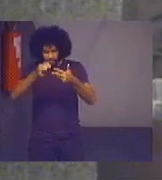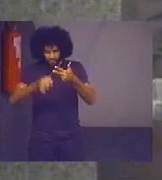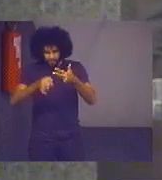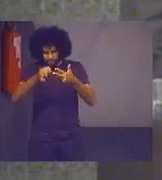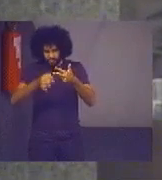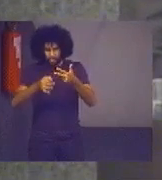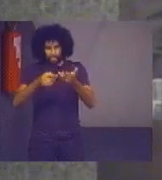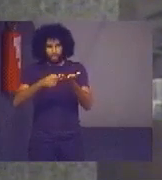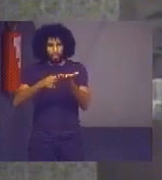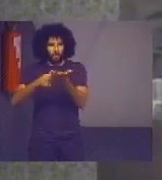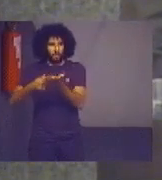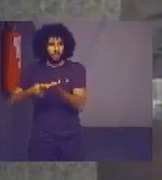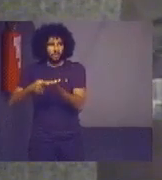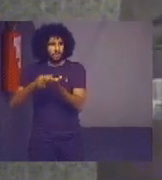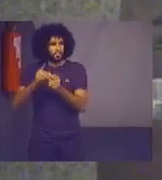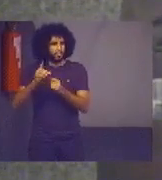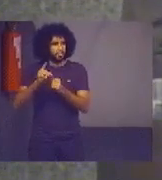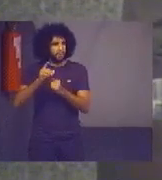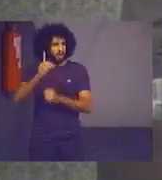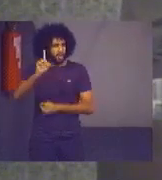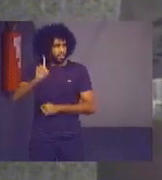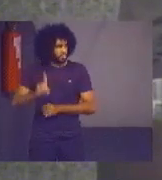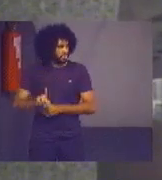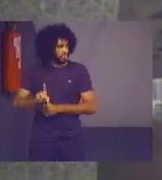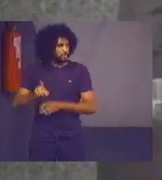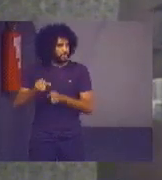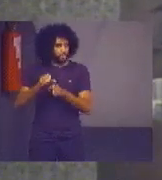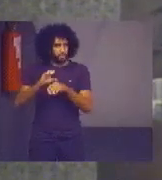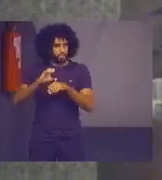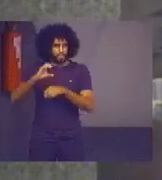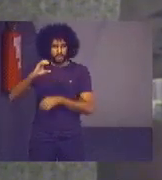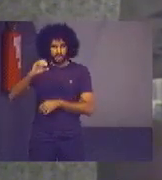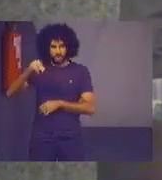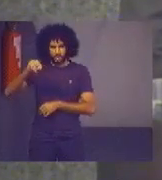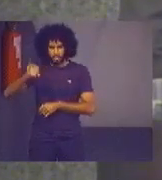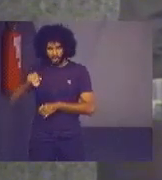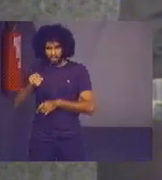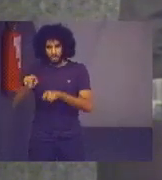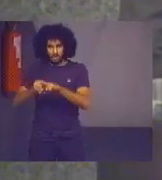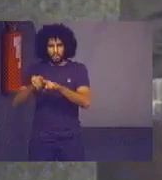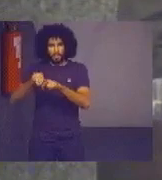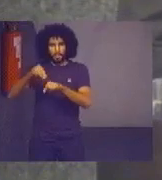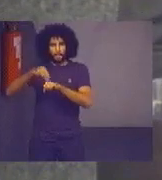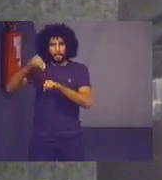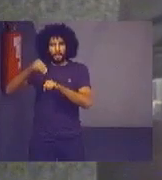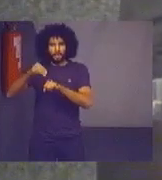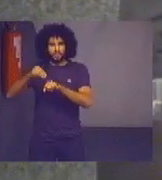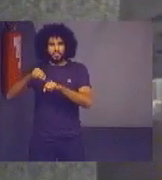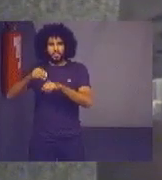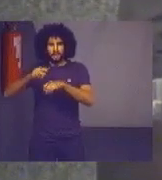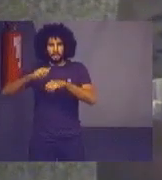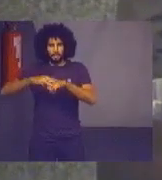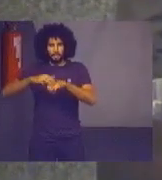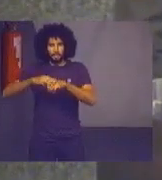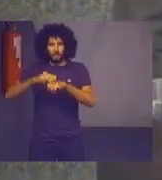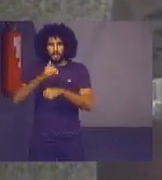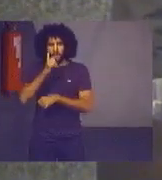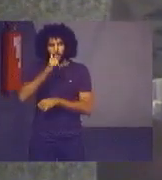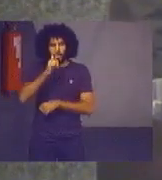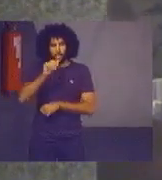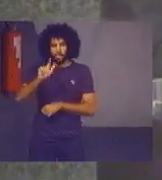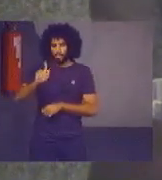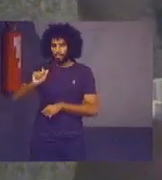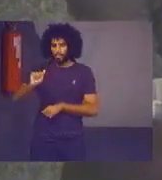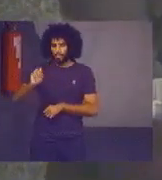do Departamento de Pesquisas Judiciárias do Conselho Nacional de Justiça e mestre em Estatística, Gabriela Moreira de Azevedo